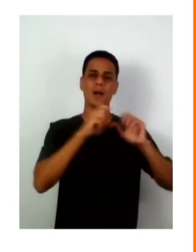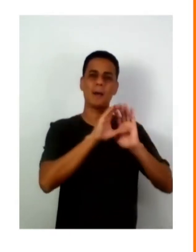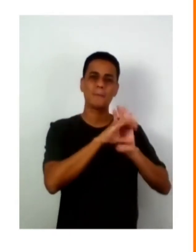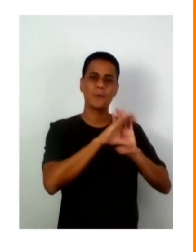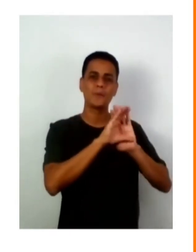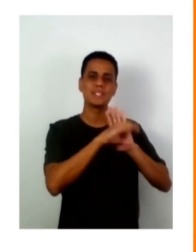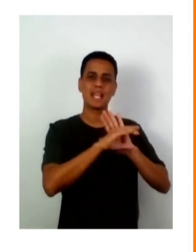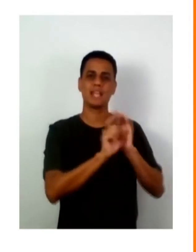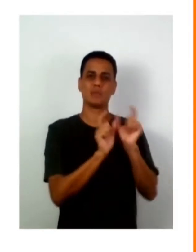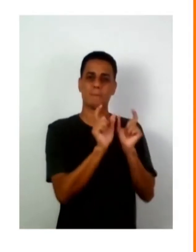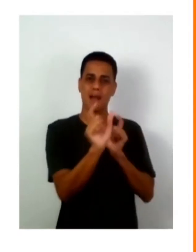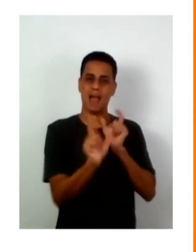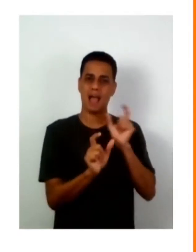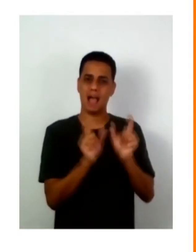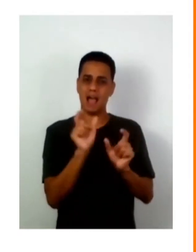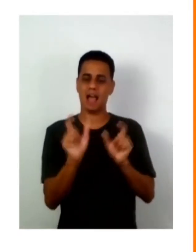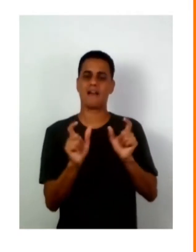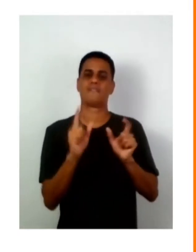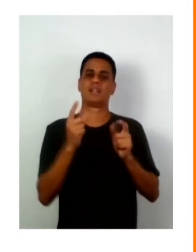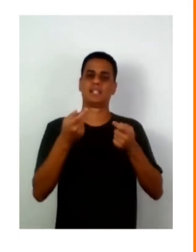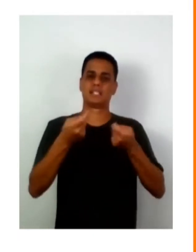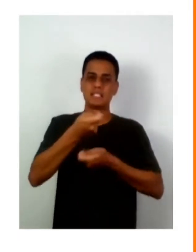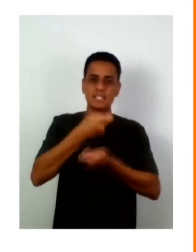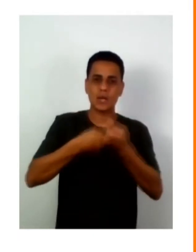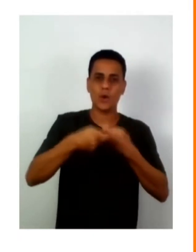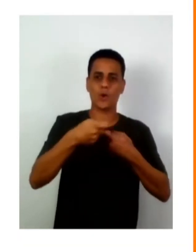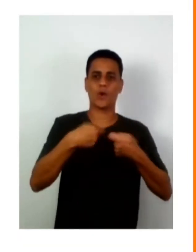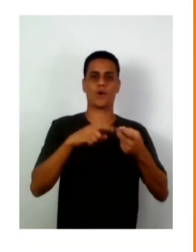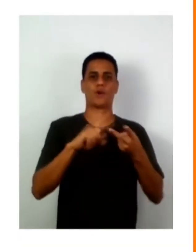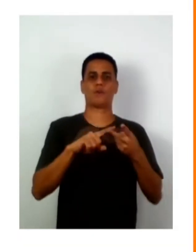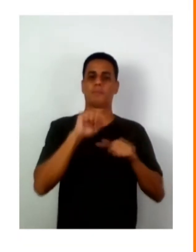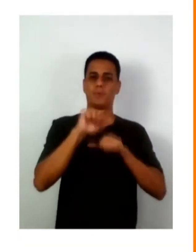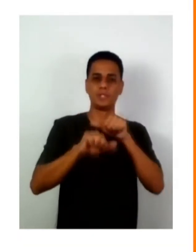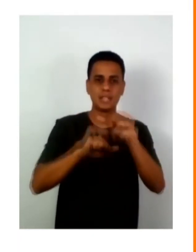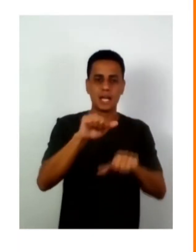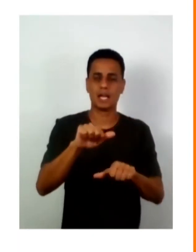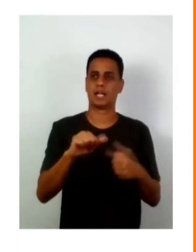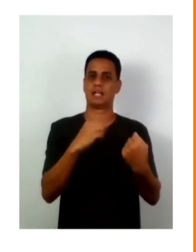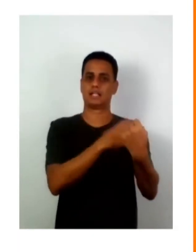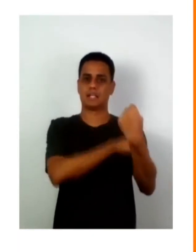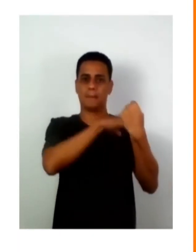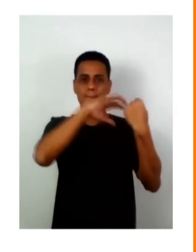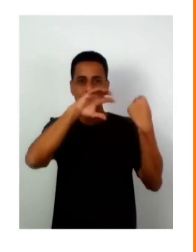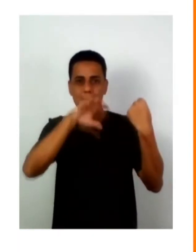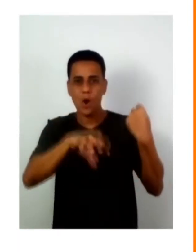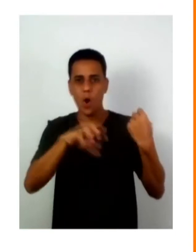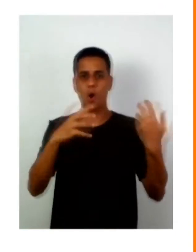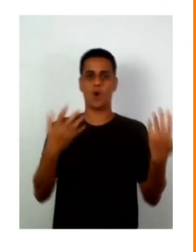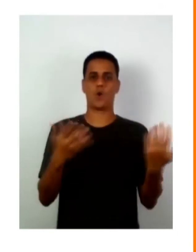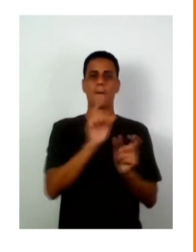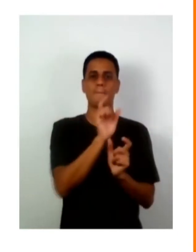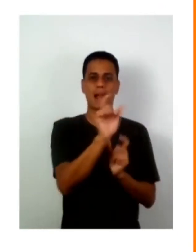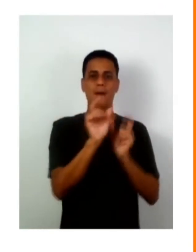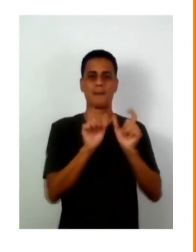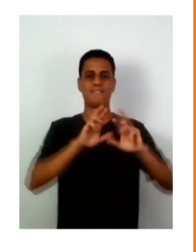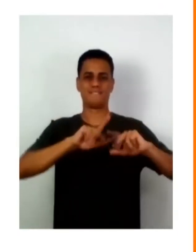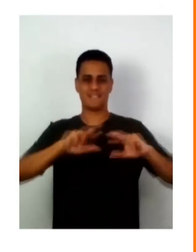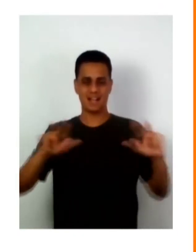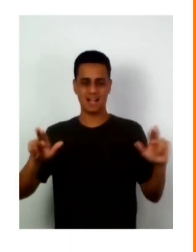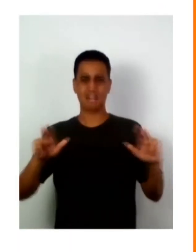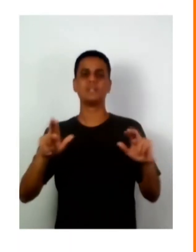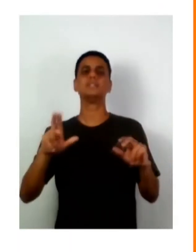e conceitos que eu mencionei, como ecossistema, transformação, liderança, empoderamento, tenham